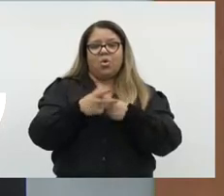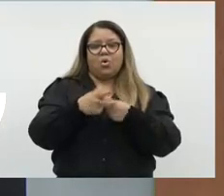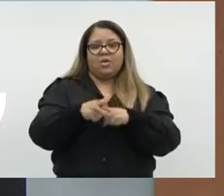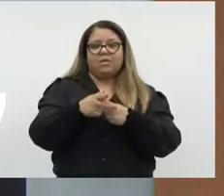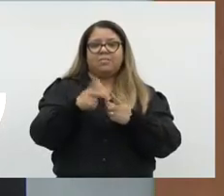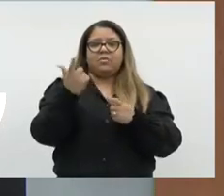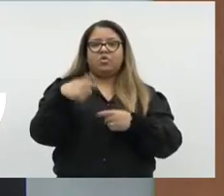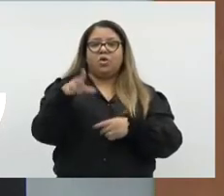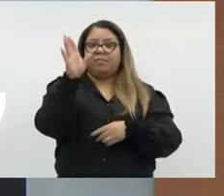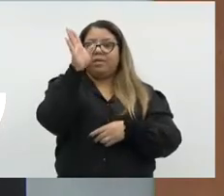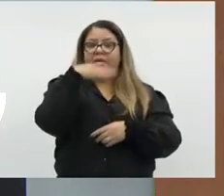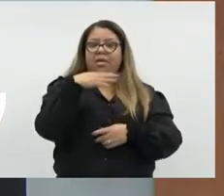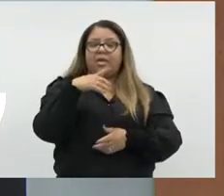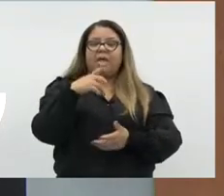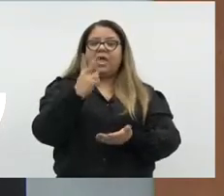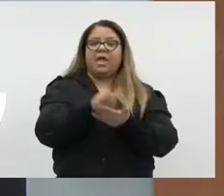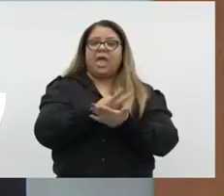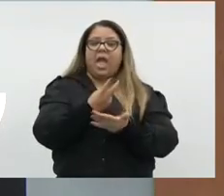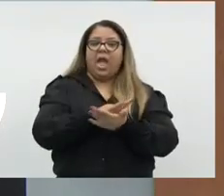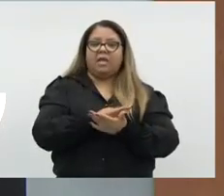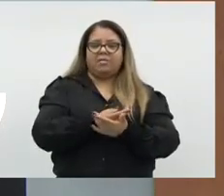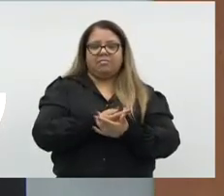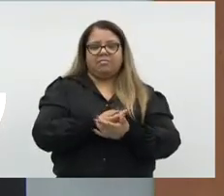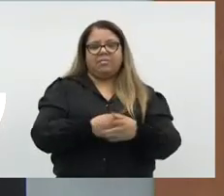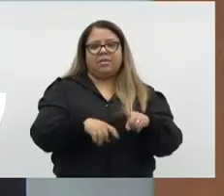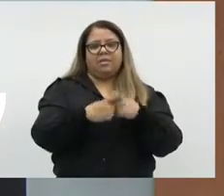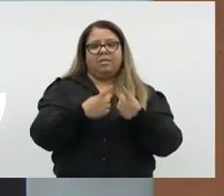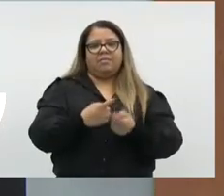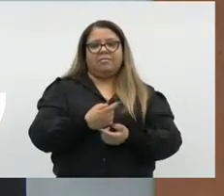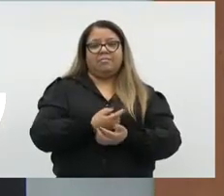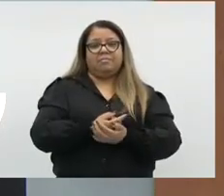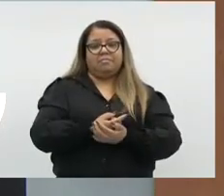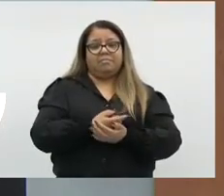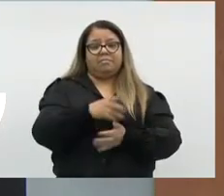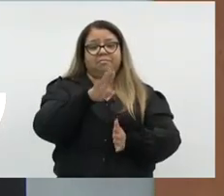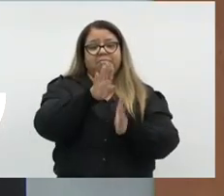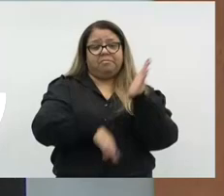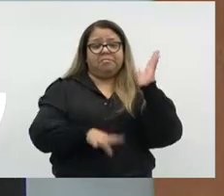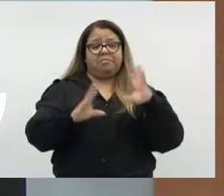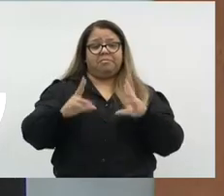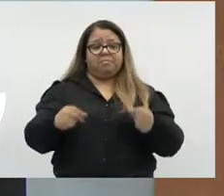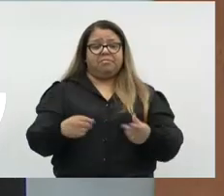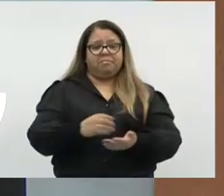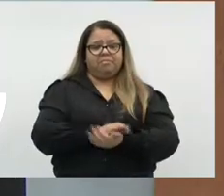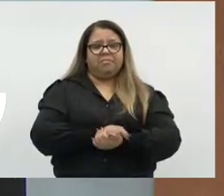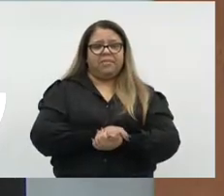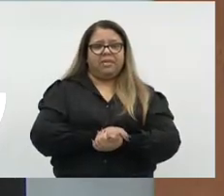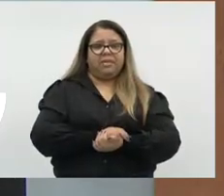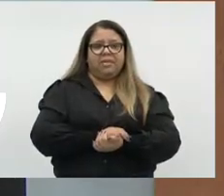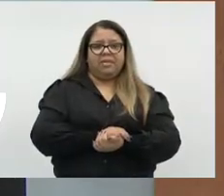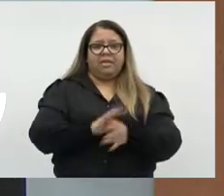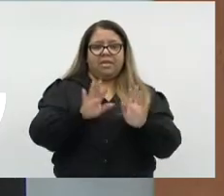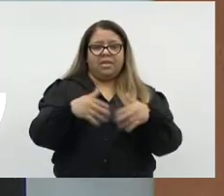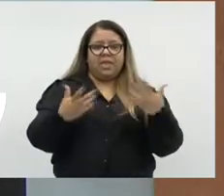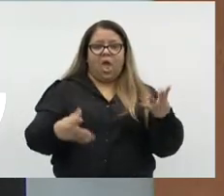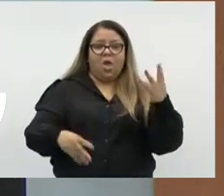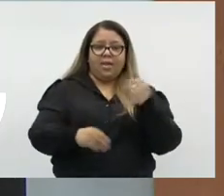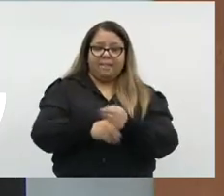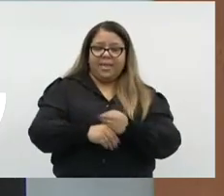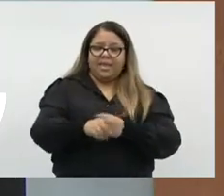maldade de coloca com uma mão e retira com a outra. Então esta emenda é para